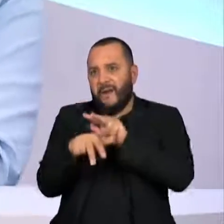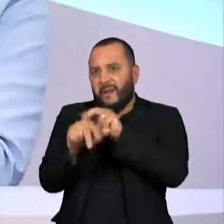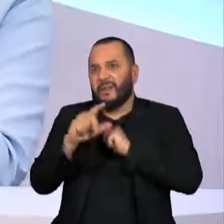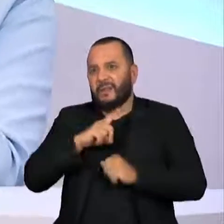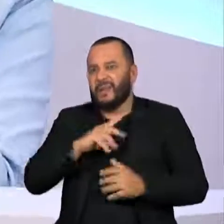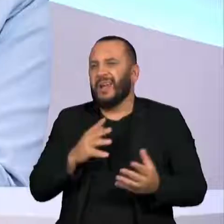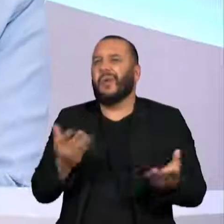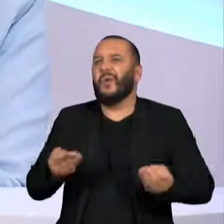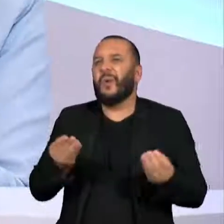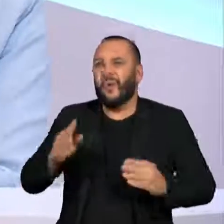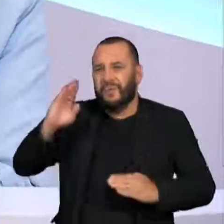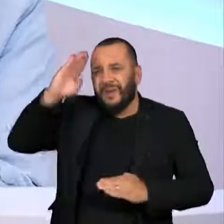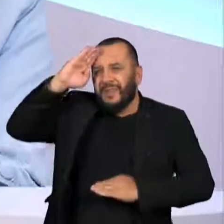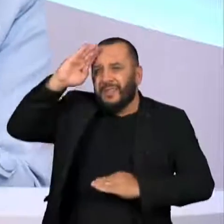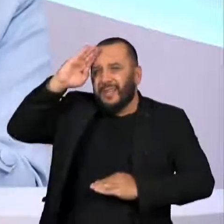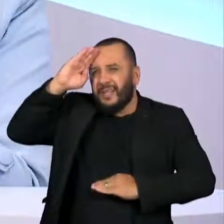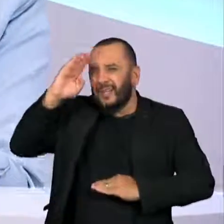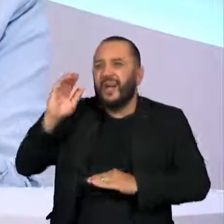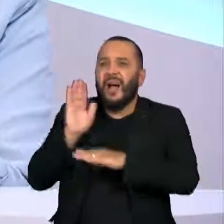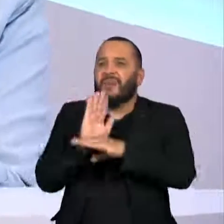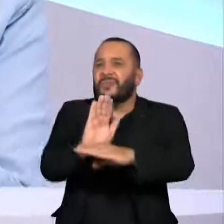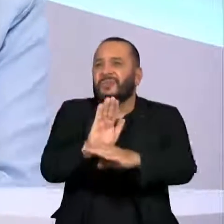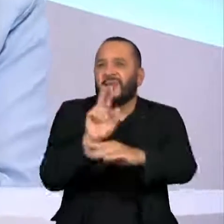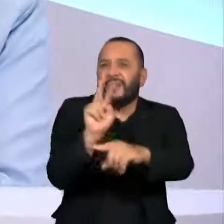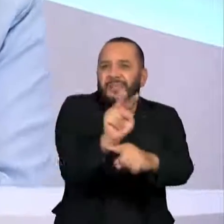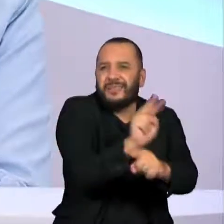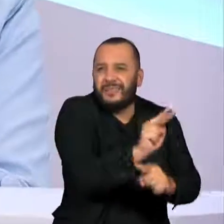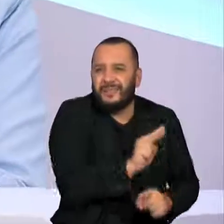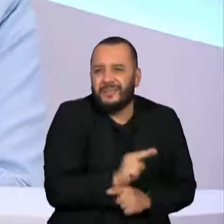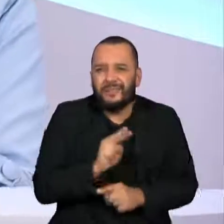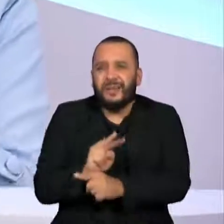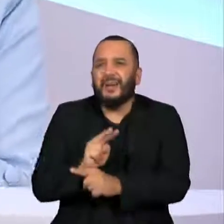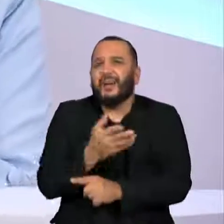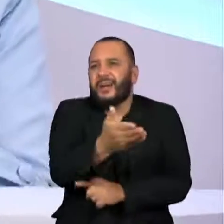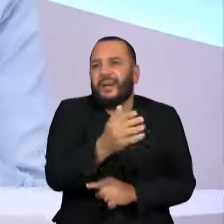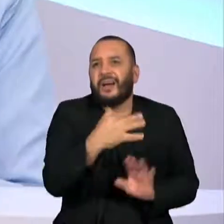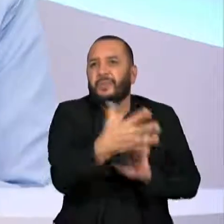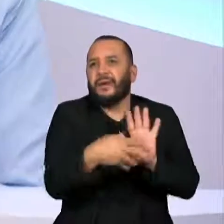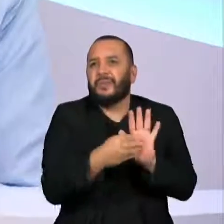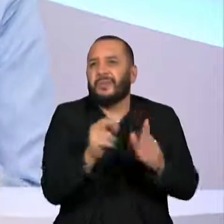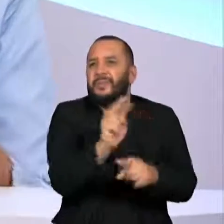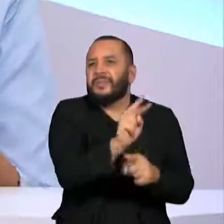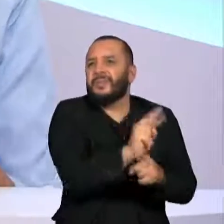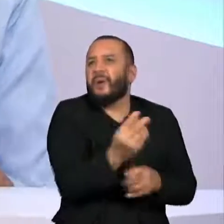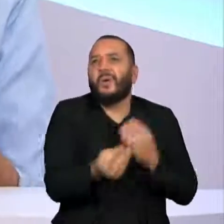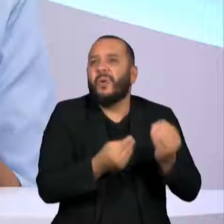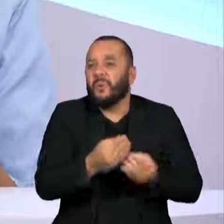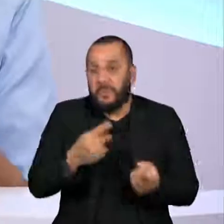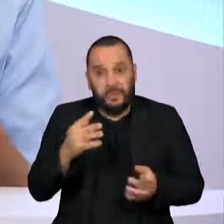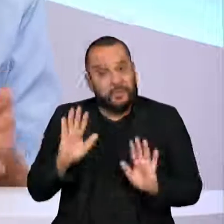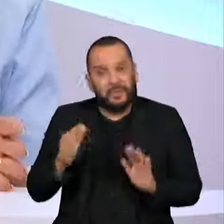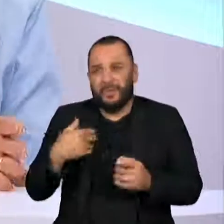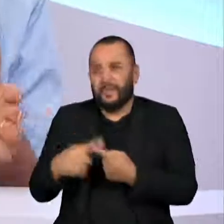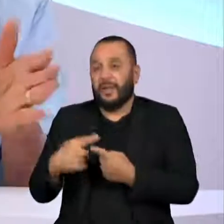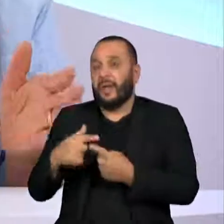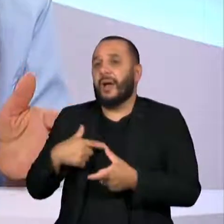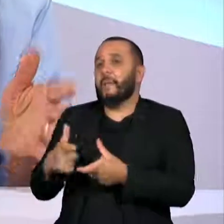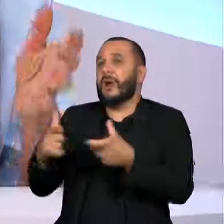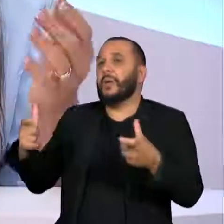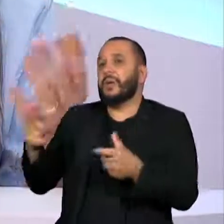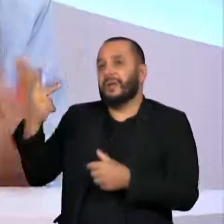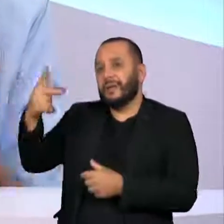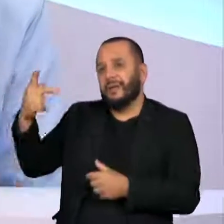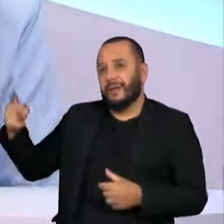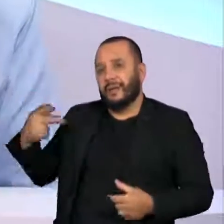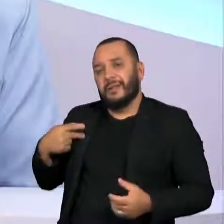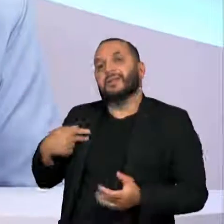forças de Estado, ajudando na preservação da Amazônia num próximo governo, sendo que elas estiveram, em grande parte, comprometidas com